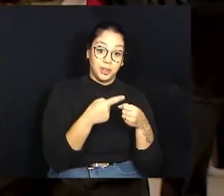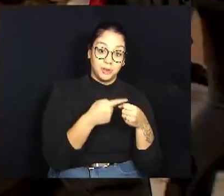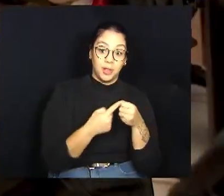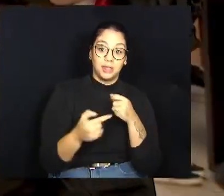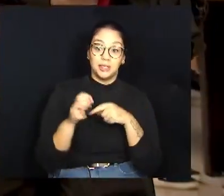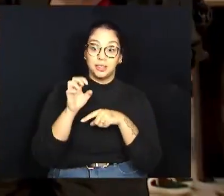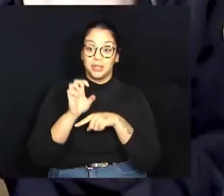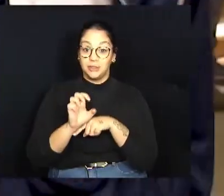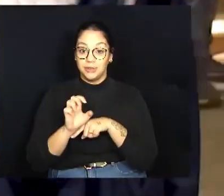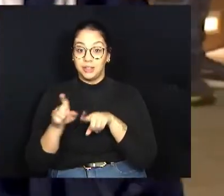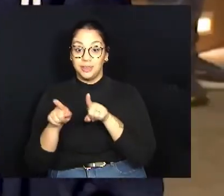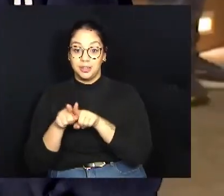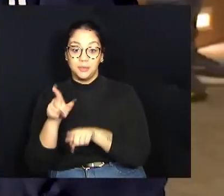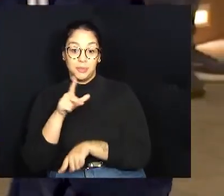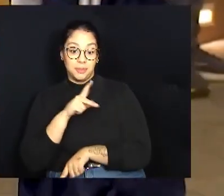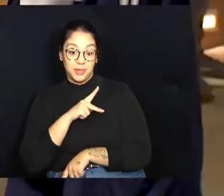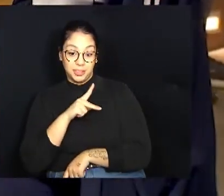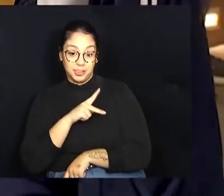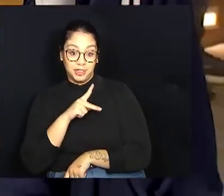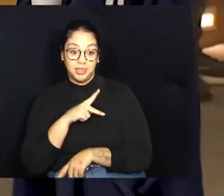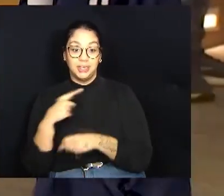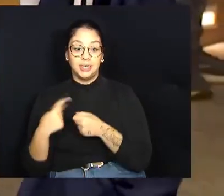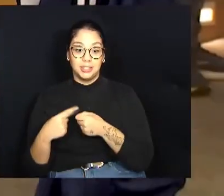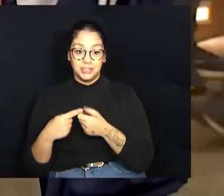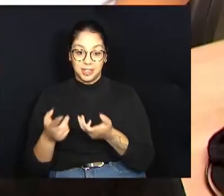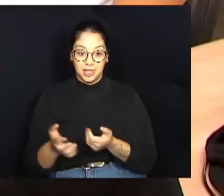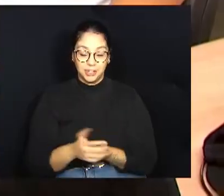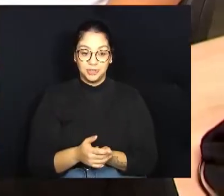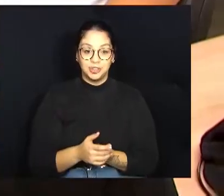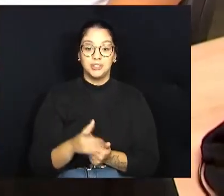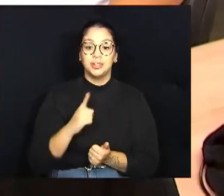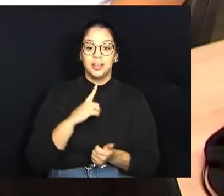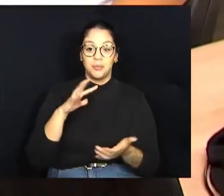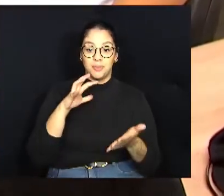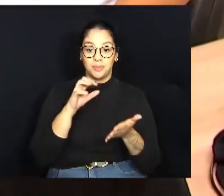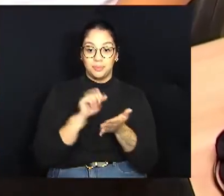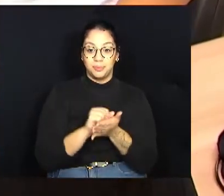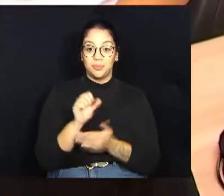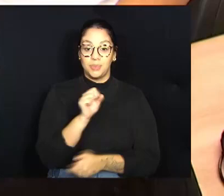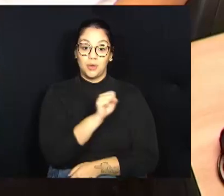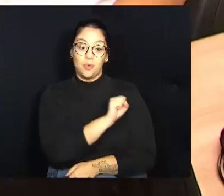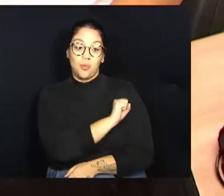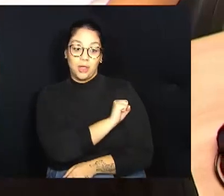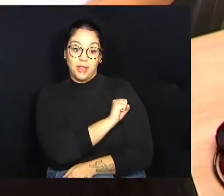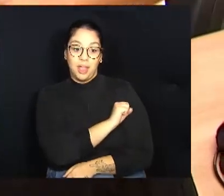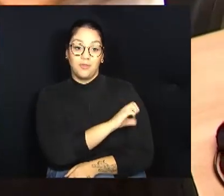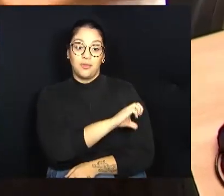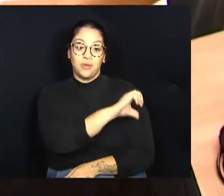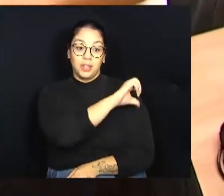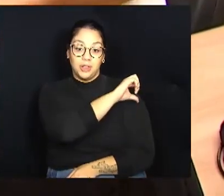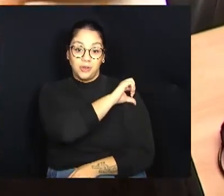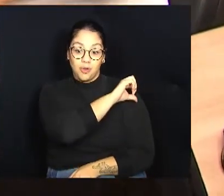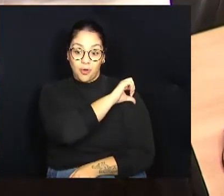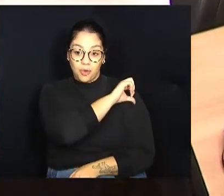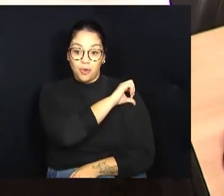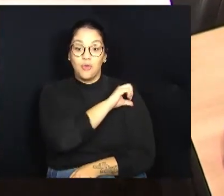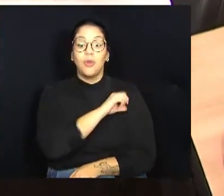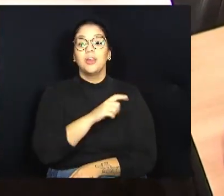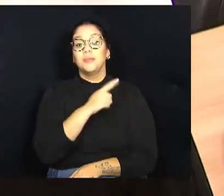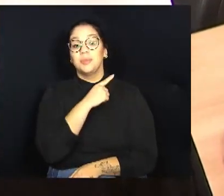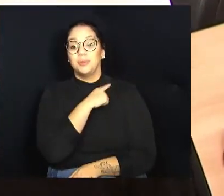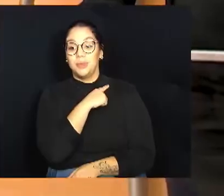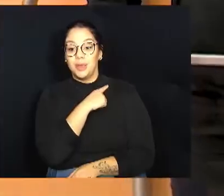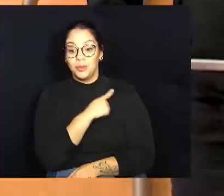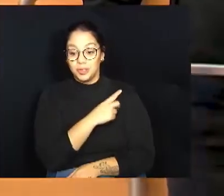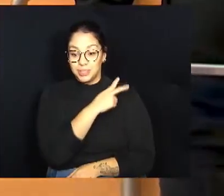estaduais e particulares da cidade, matriculados nos oitavos e nonos anos e primeiro e segundo anos